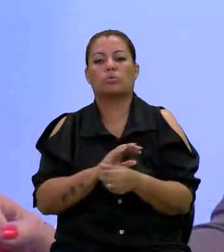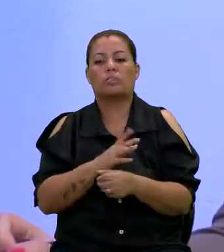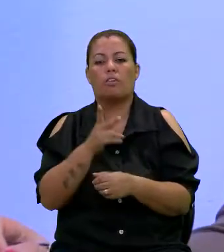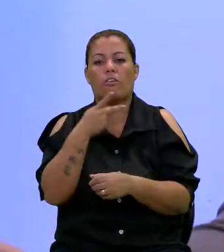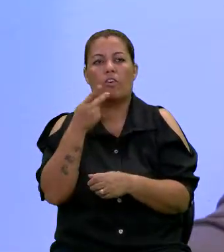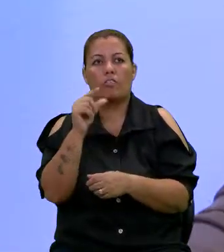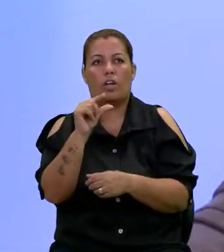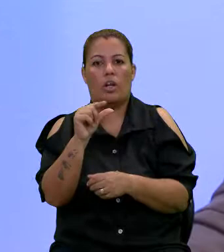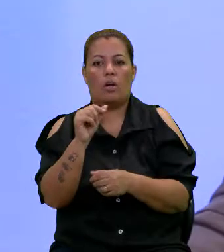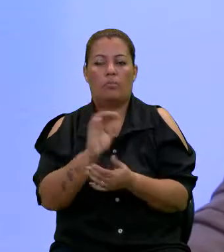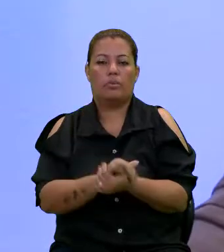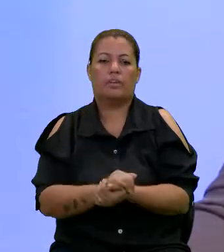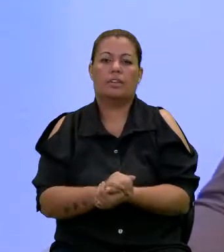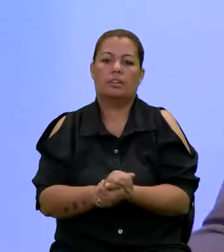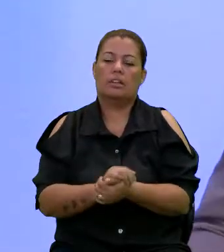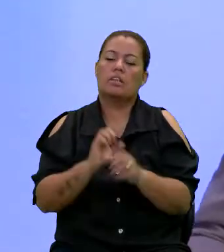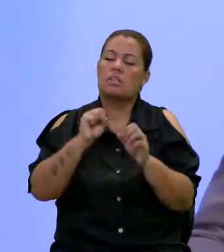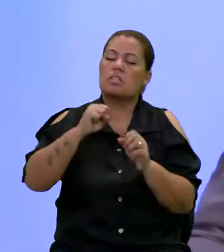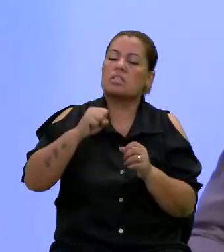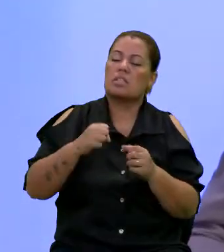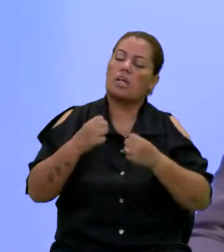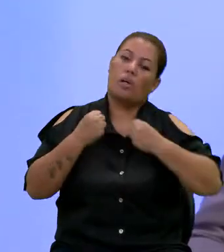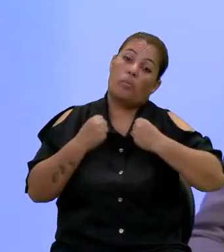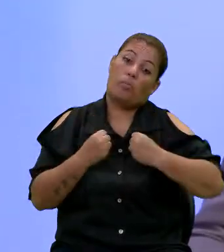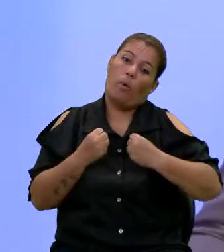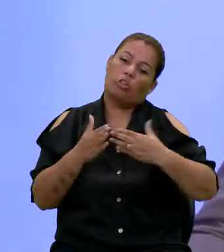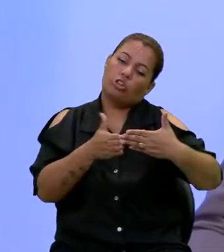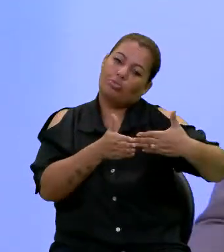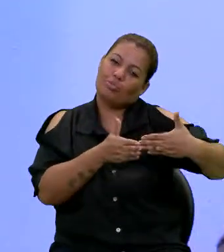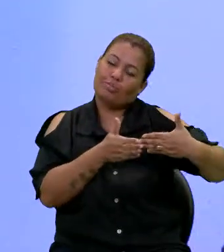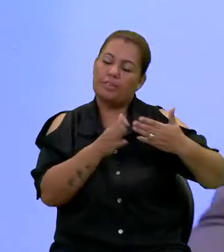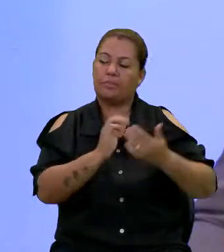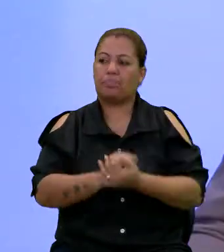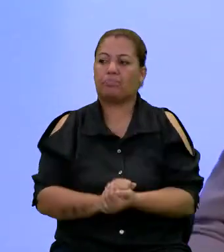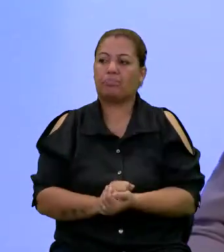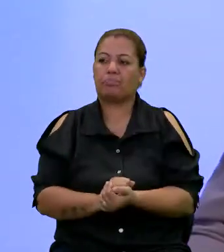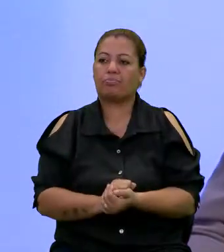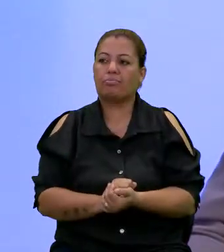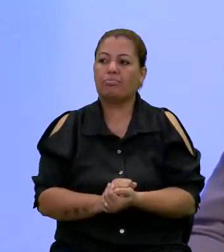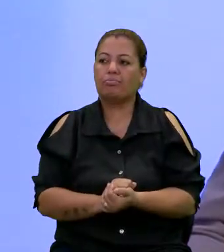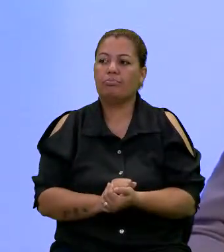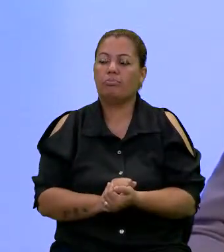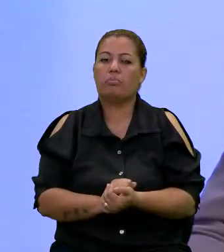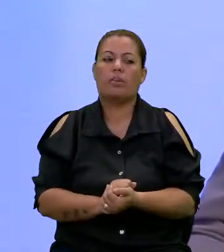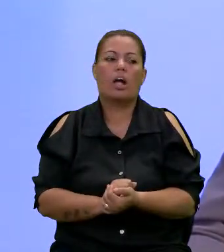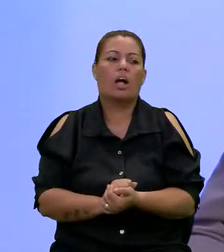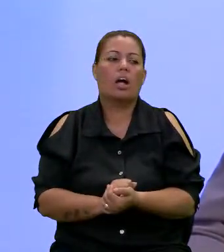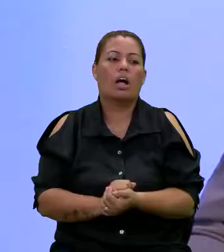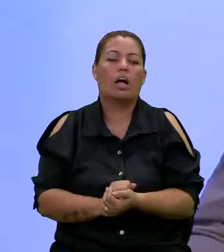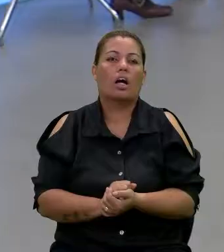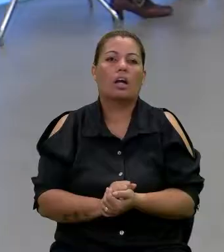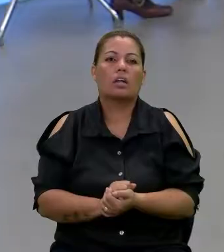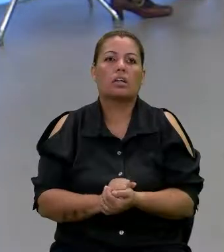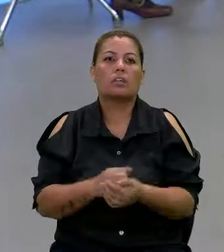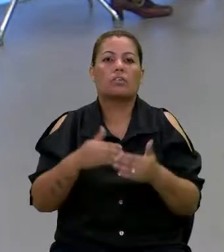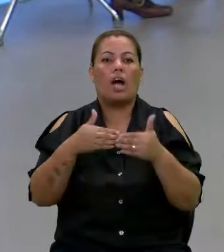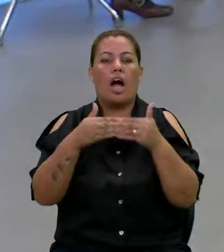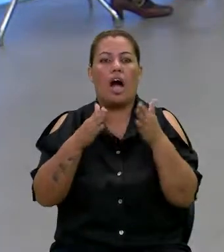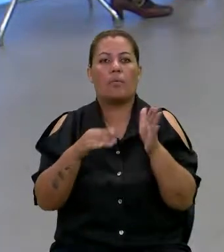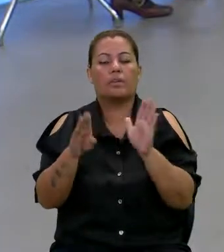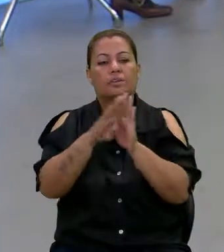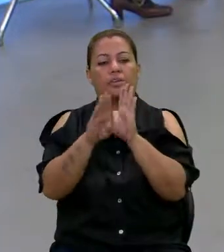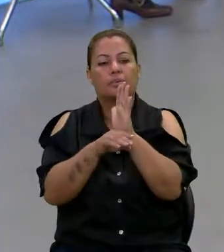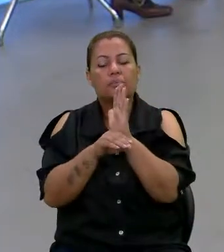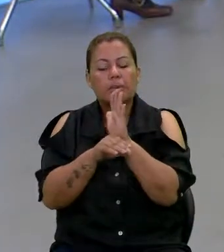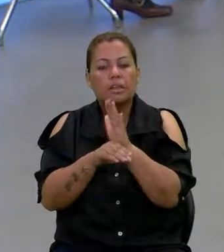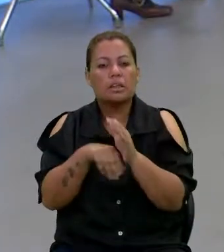Não, e eu faço questão. E eu faço questão. Por favor, Clemente. Quando eu vi a apertura do programa com a